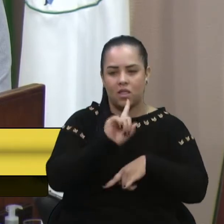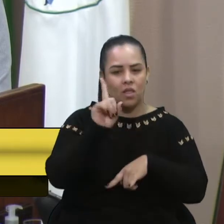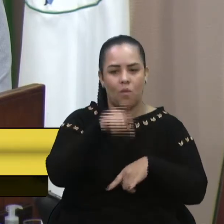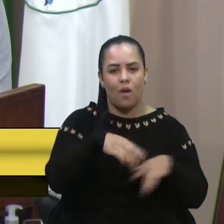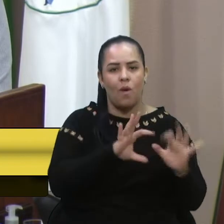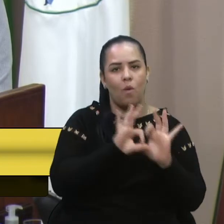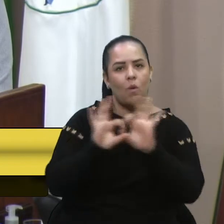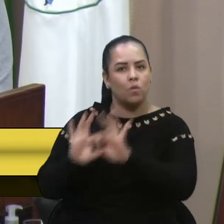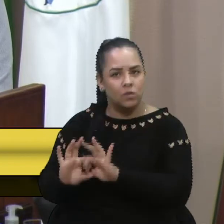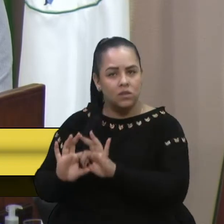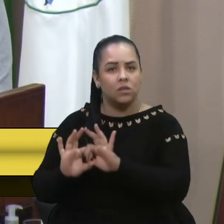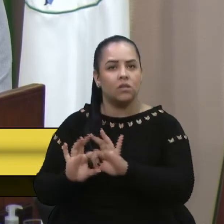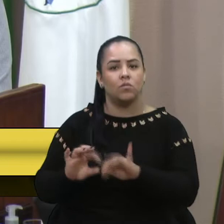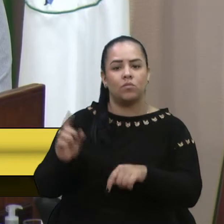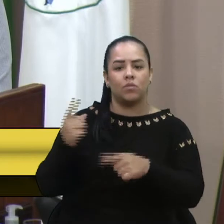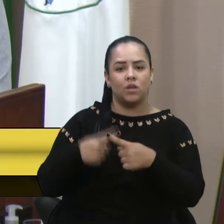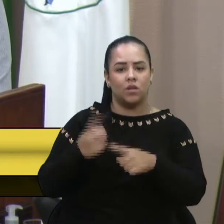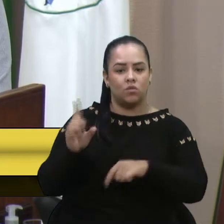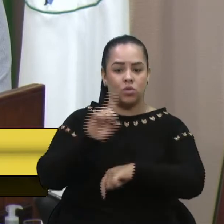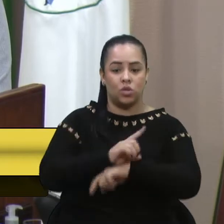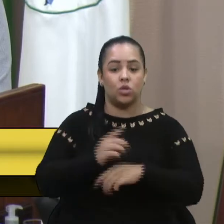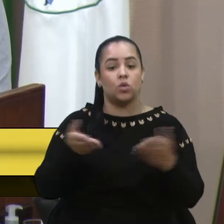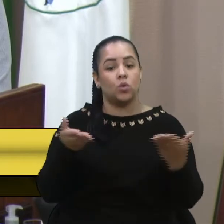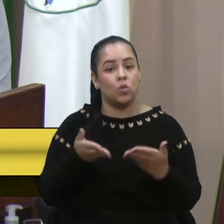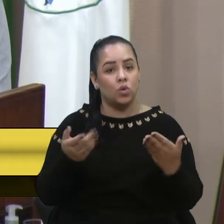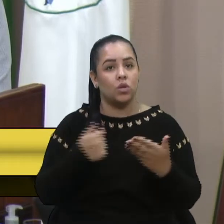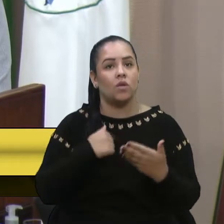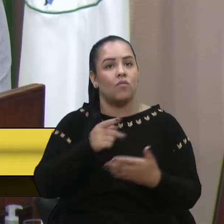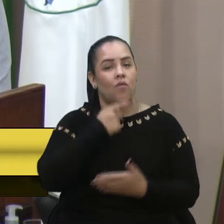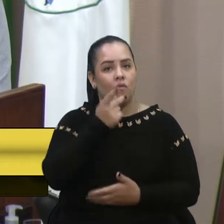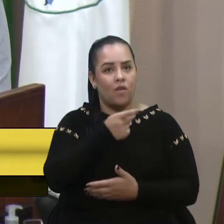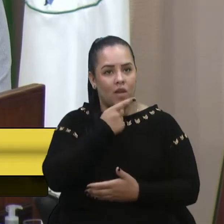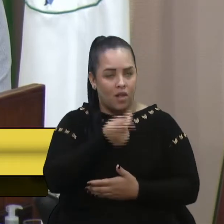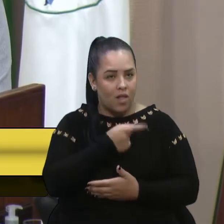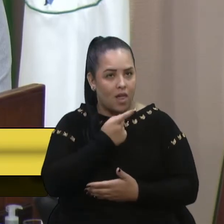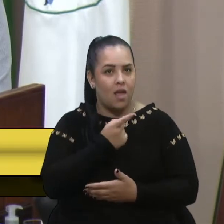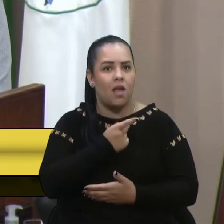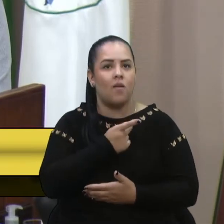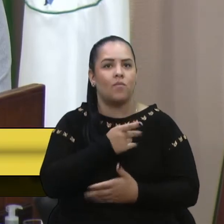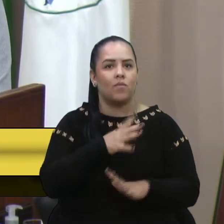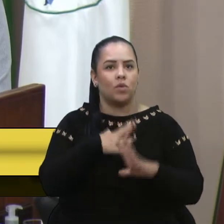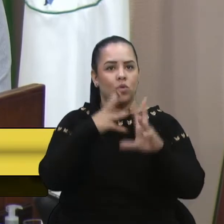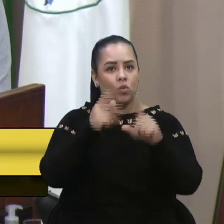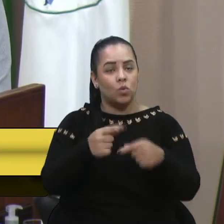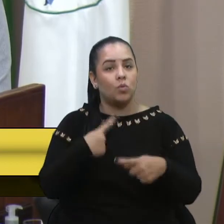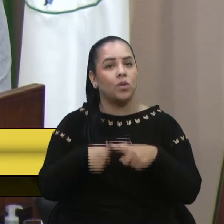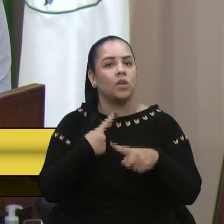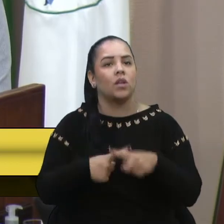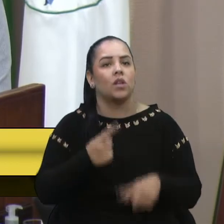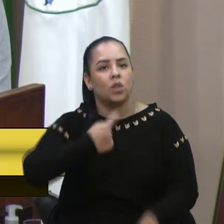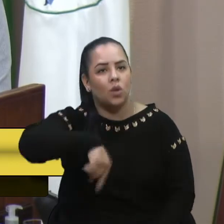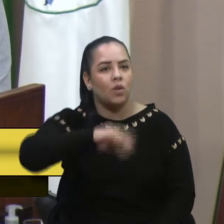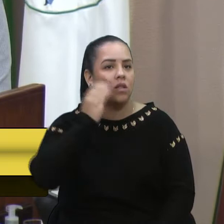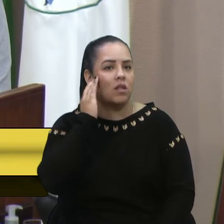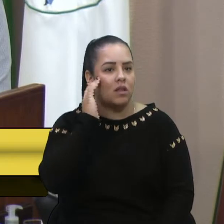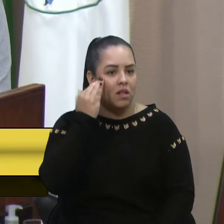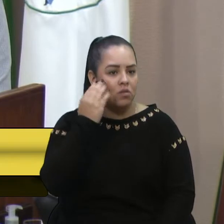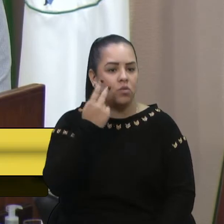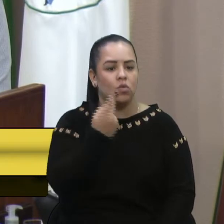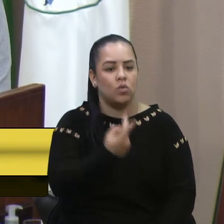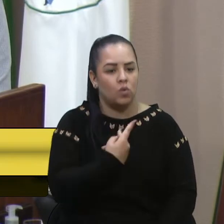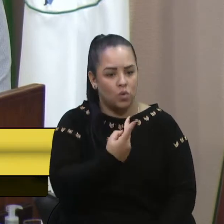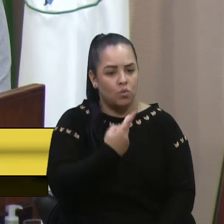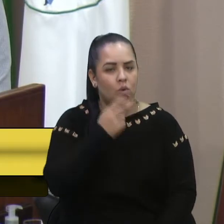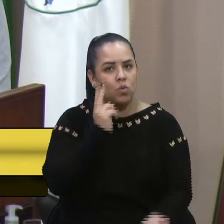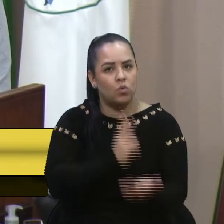ordinária do dia de hoje, farei a devida necessária reparação pública, pois entendemos a necessidade de talato para continuarmos